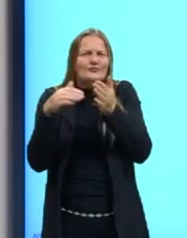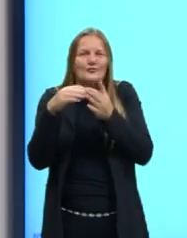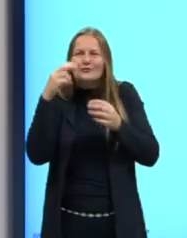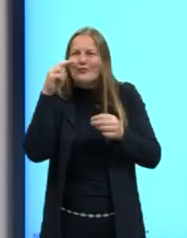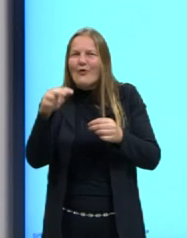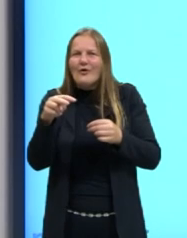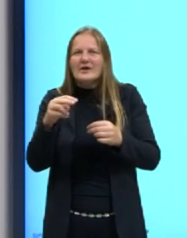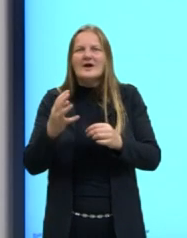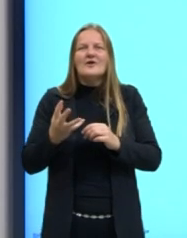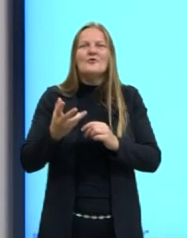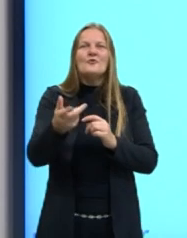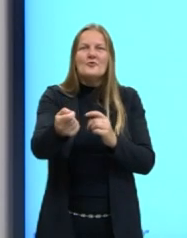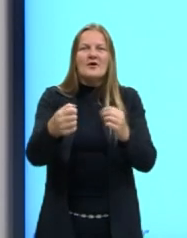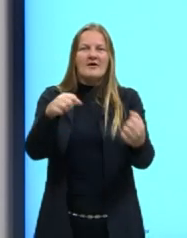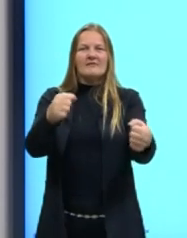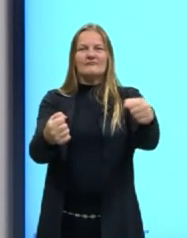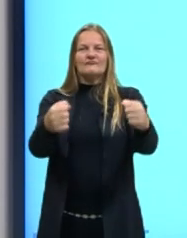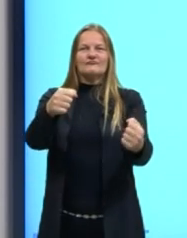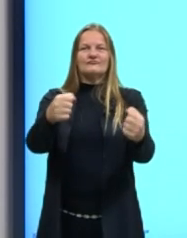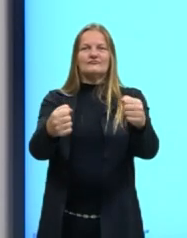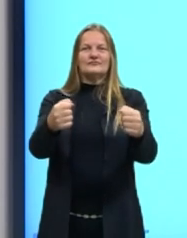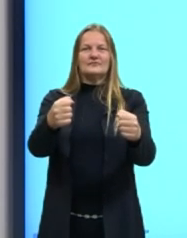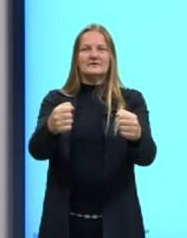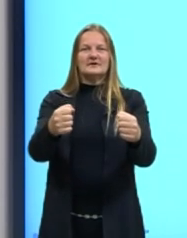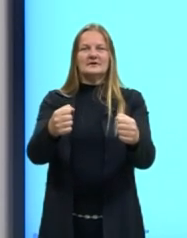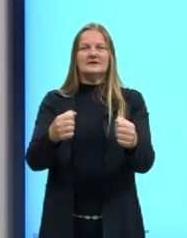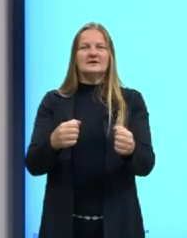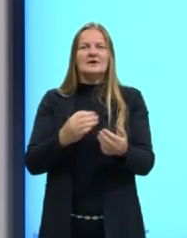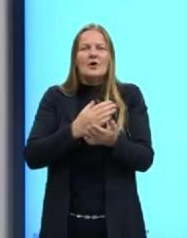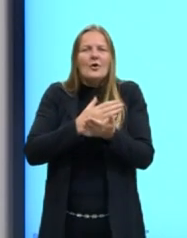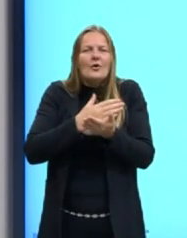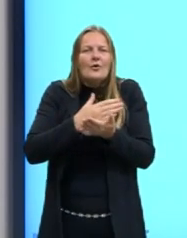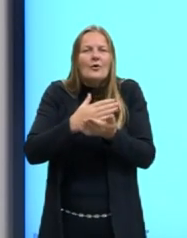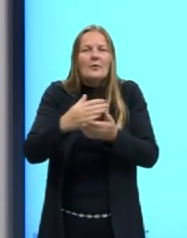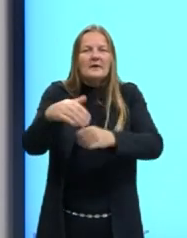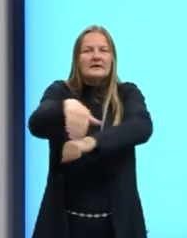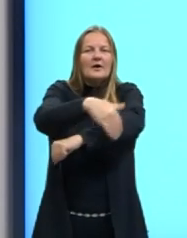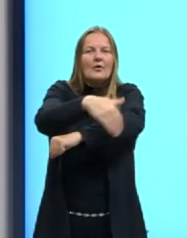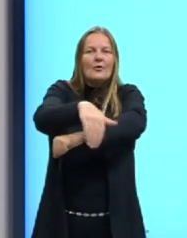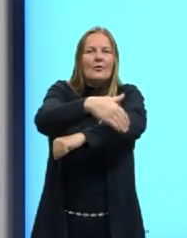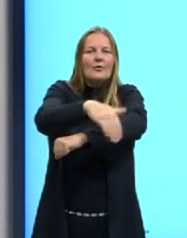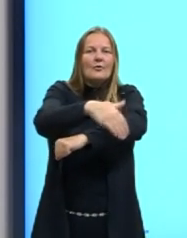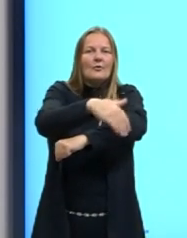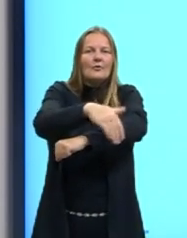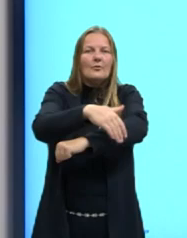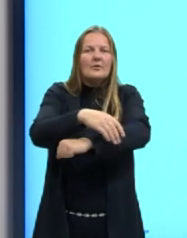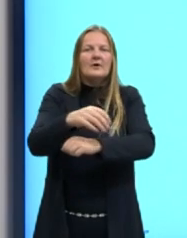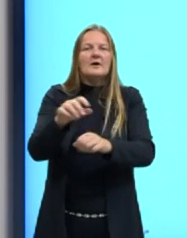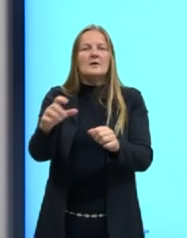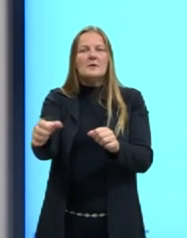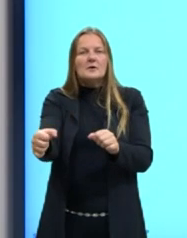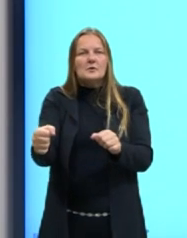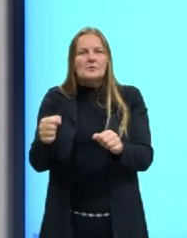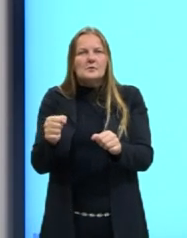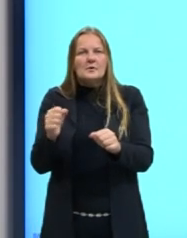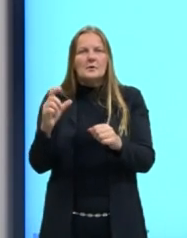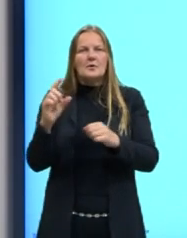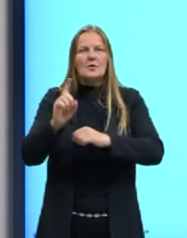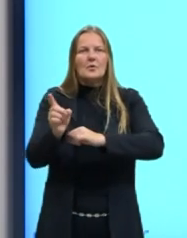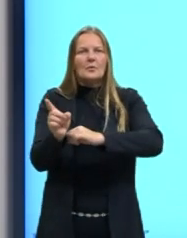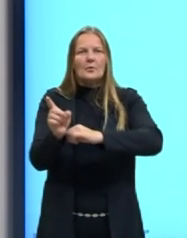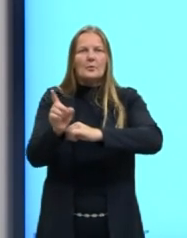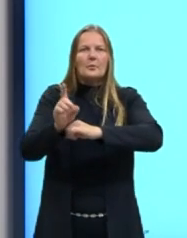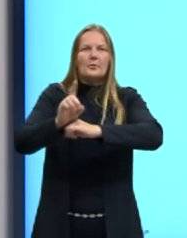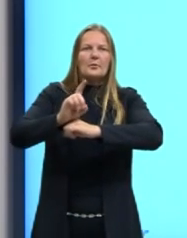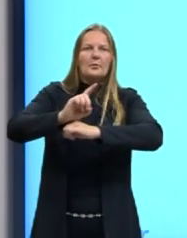tem acelerador, até o volante. Geralmente, quando a gente vai entrar em uma rua, o que a gente precisa fazer? Reduzir a velocidade